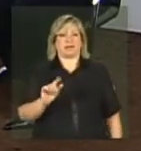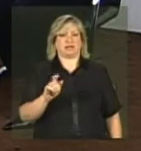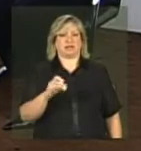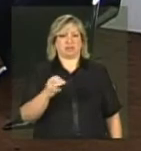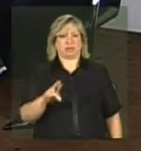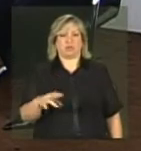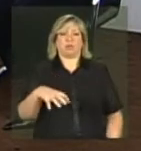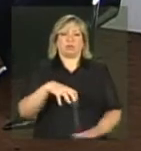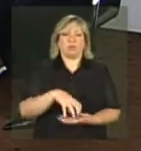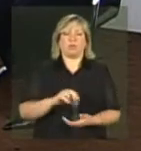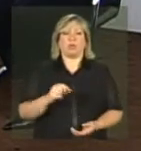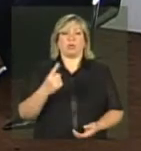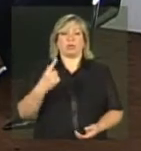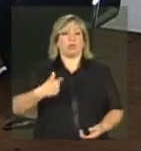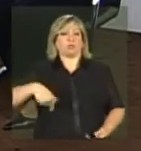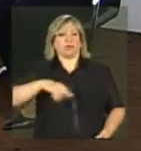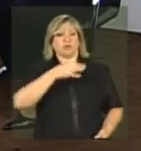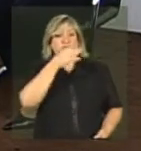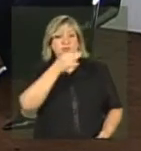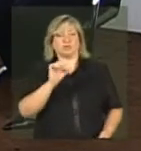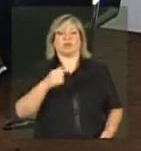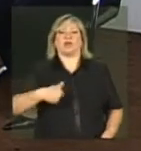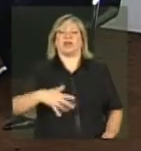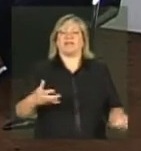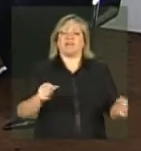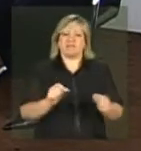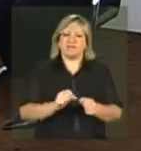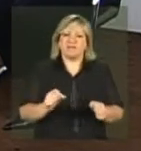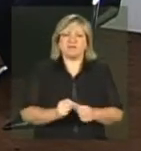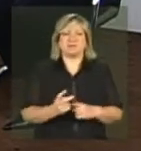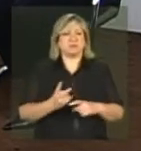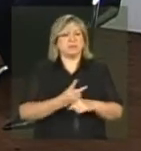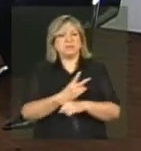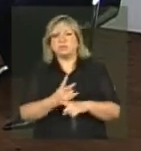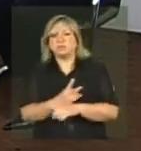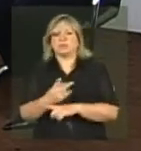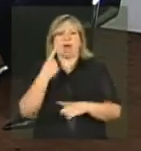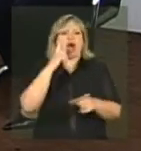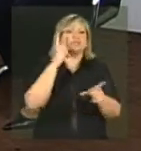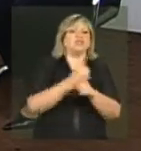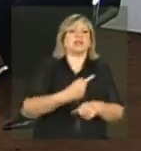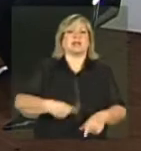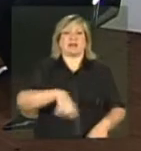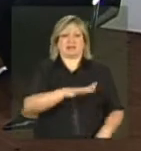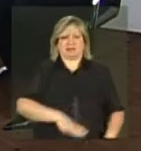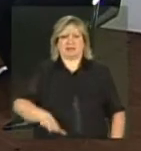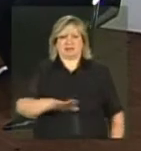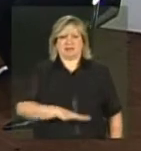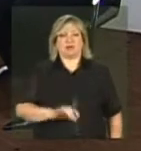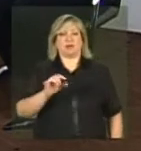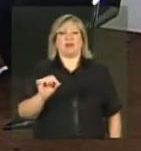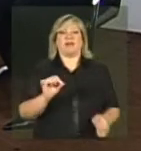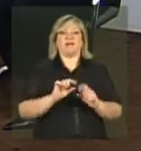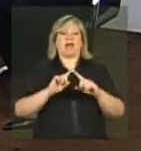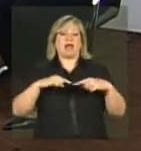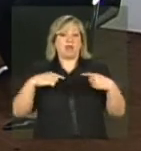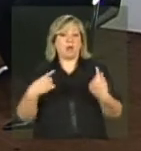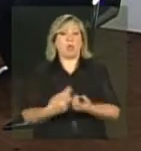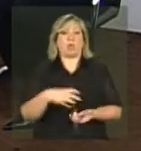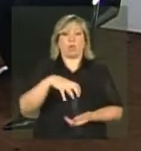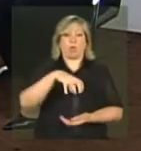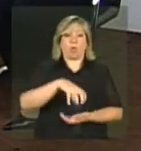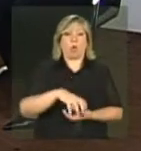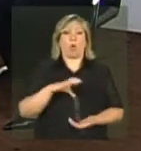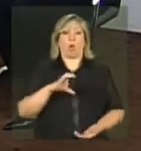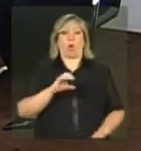sugestões nossas de fazer busca ativa, de localizar essas crianças, é através da reunião de um comitê, né,